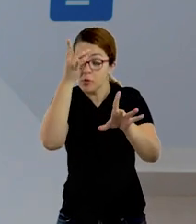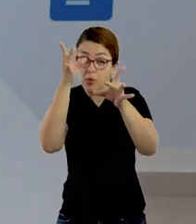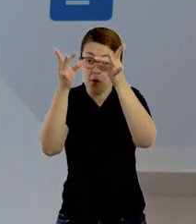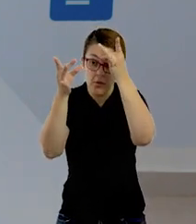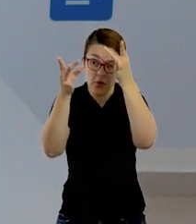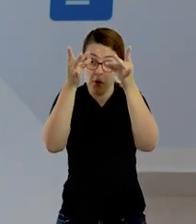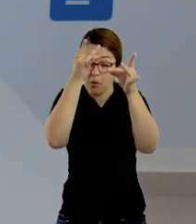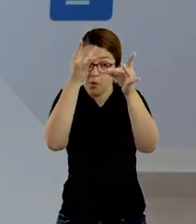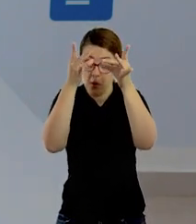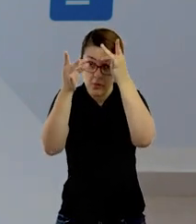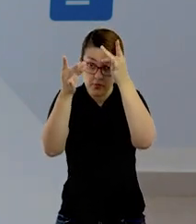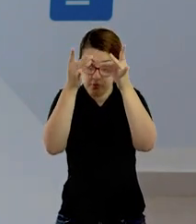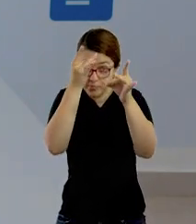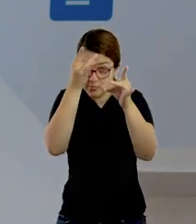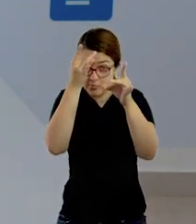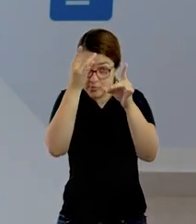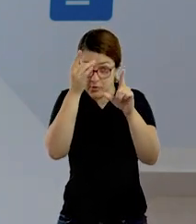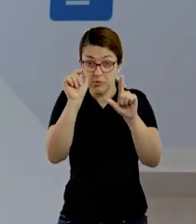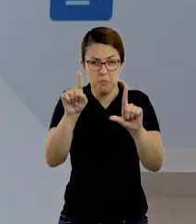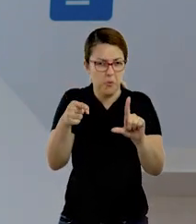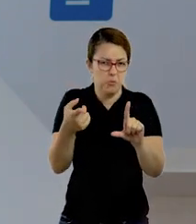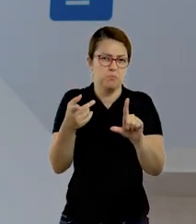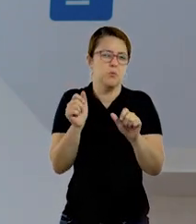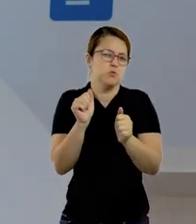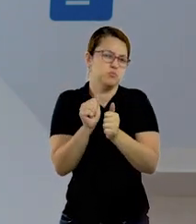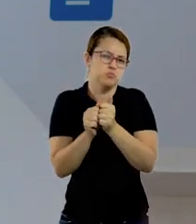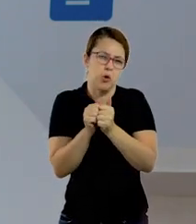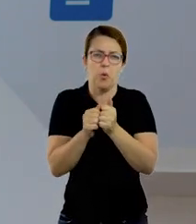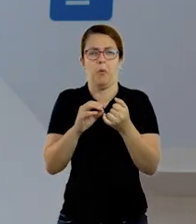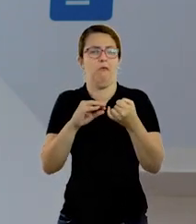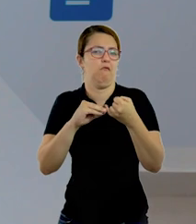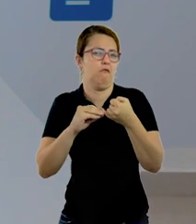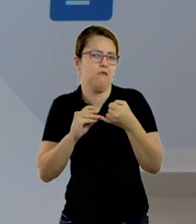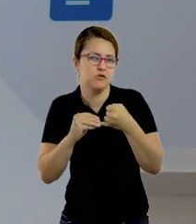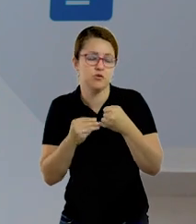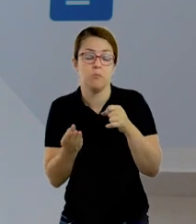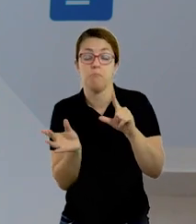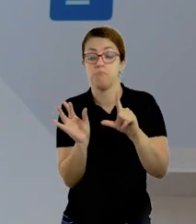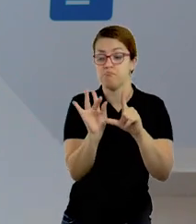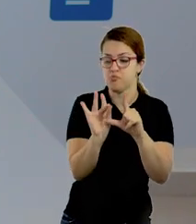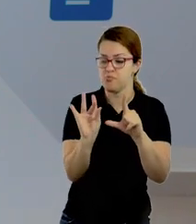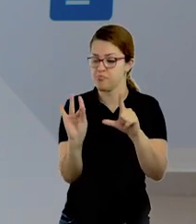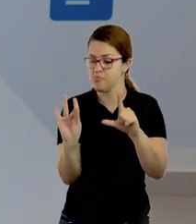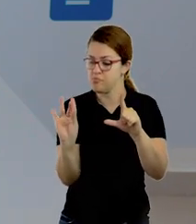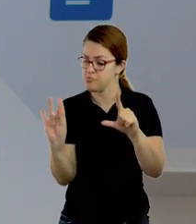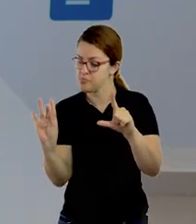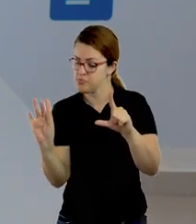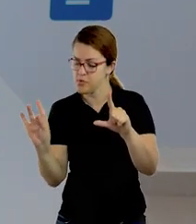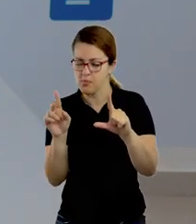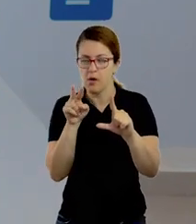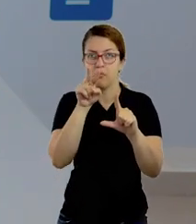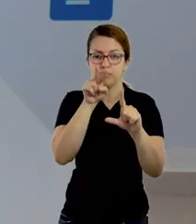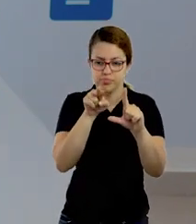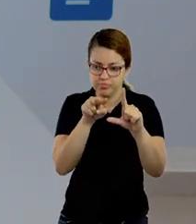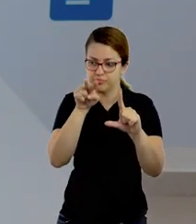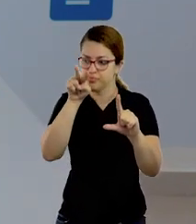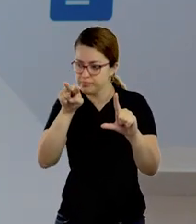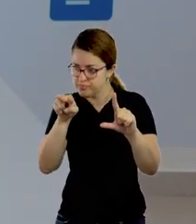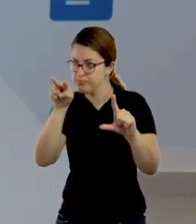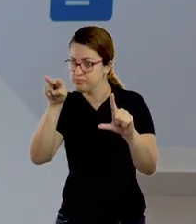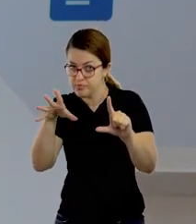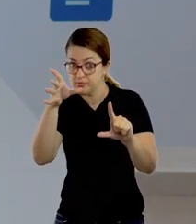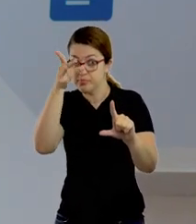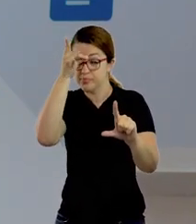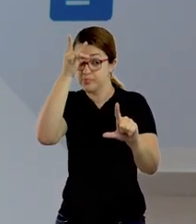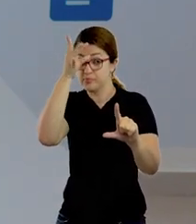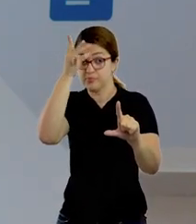fazer bolinhas e colar ao redor das letrinhas. Também é uma forma de estar fixando as letrinhas do nome dela.